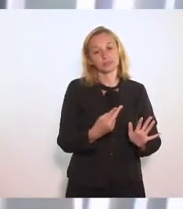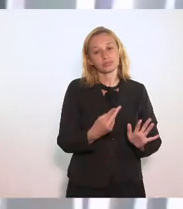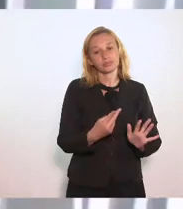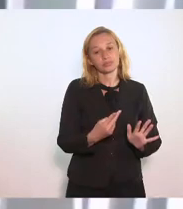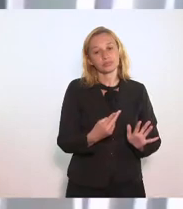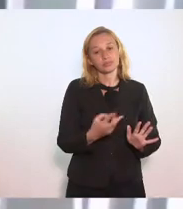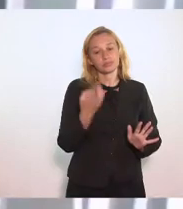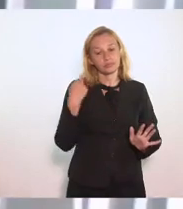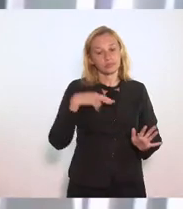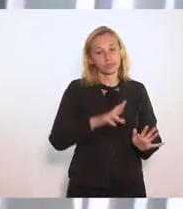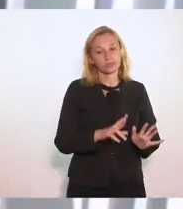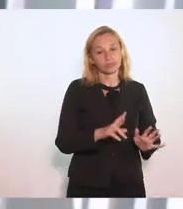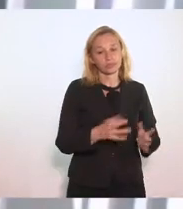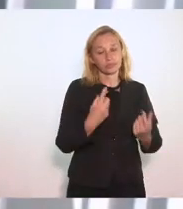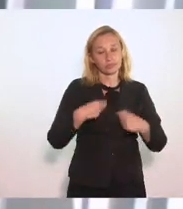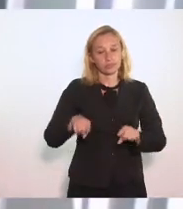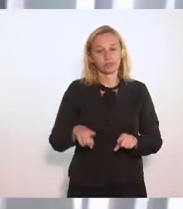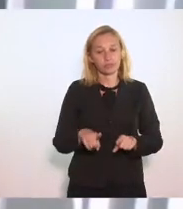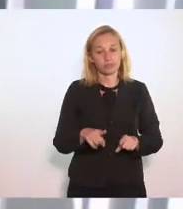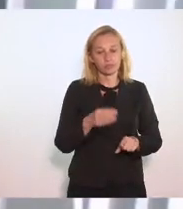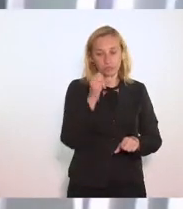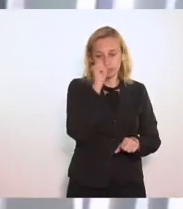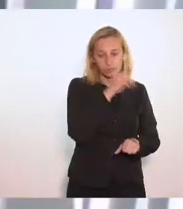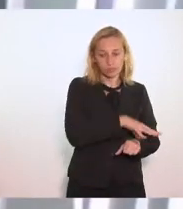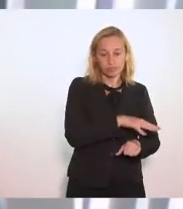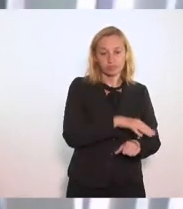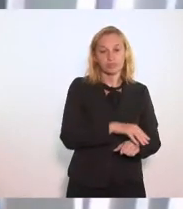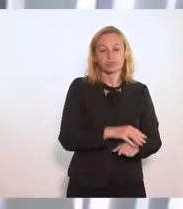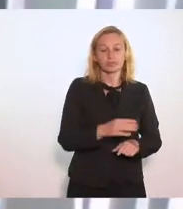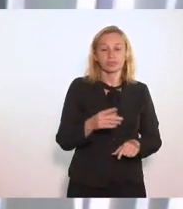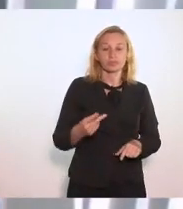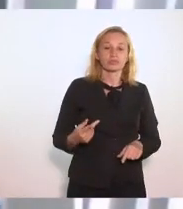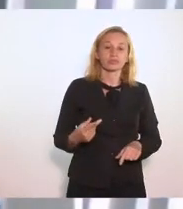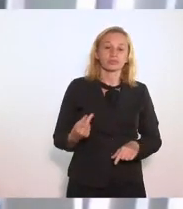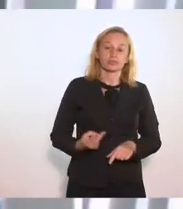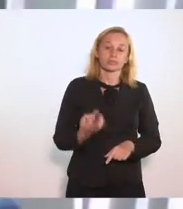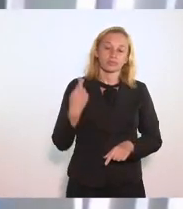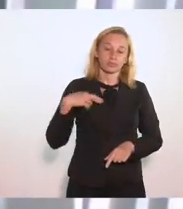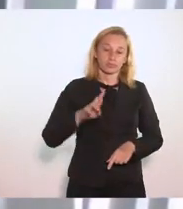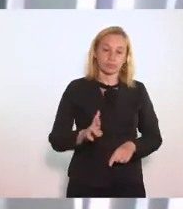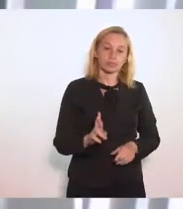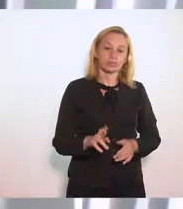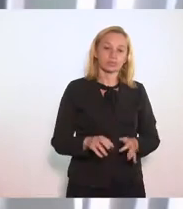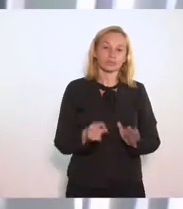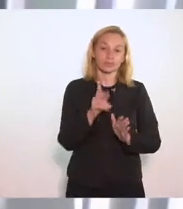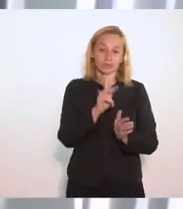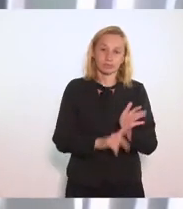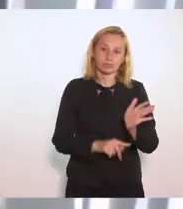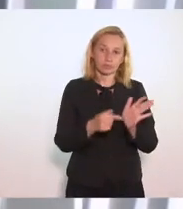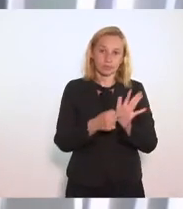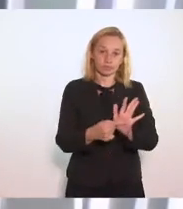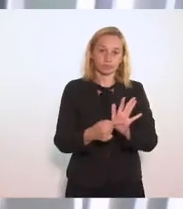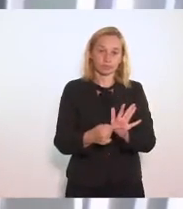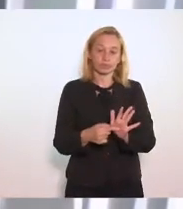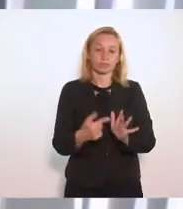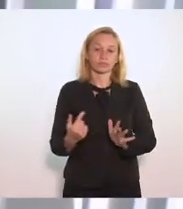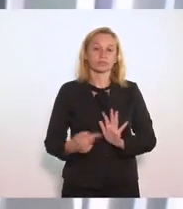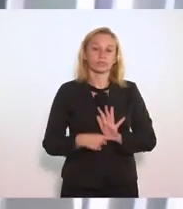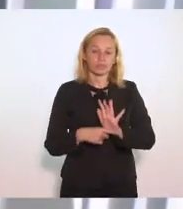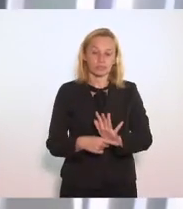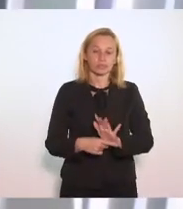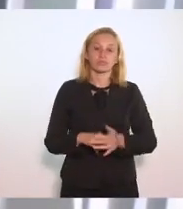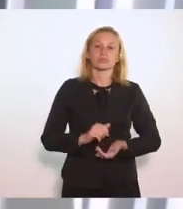manifestar Essa declaração de voto Afirmar que esse é um projeto Que amplia O acervo De importantes